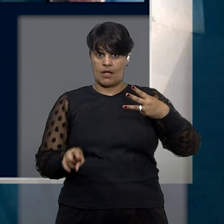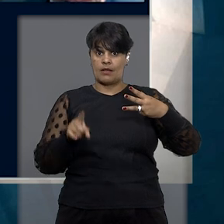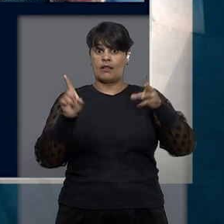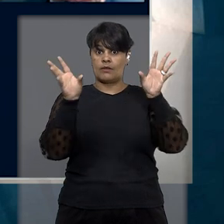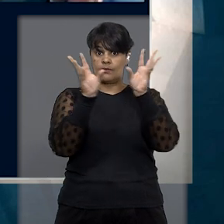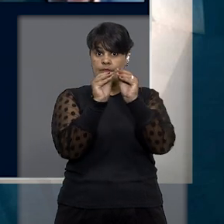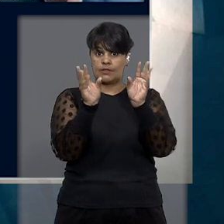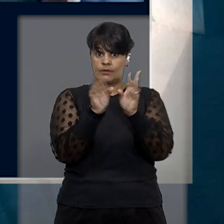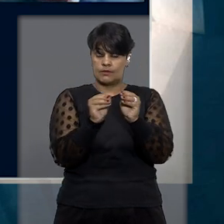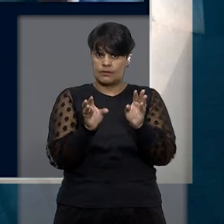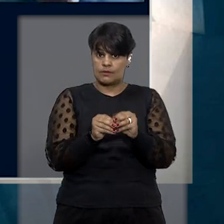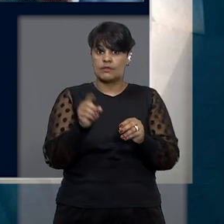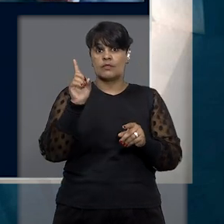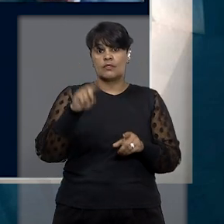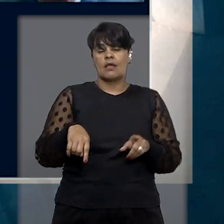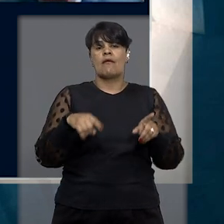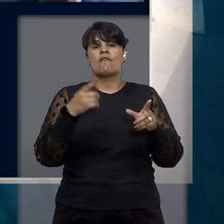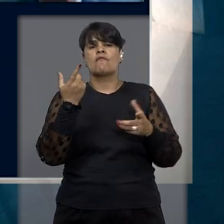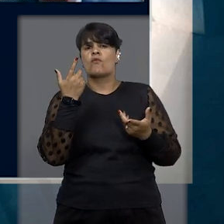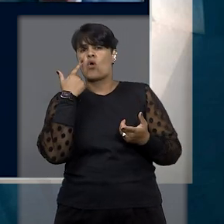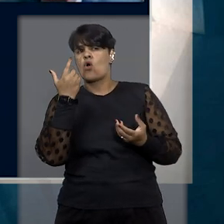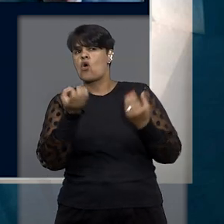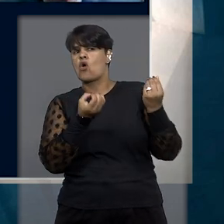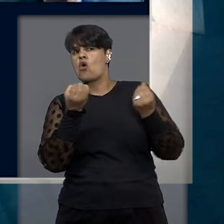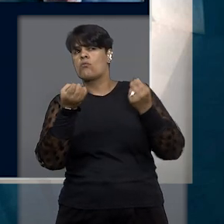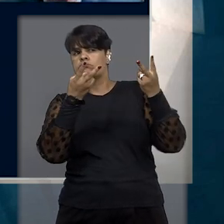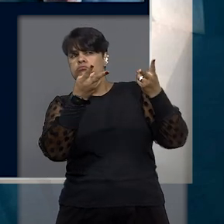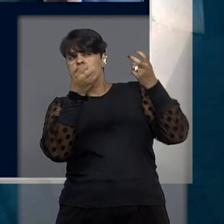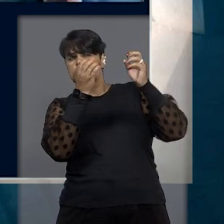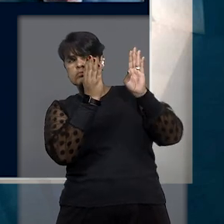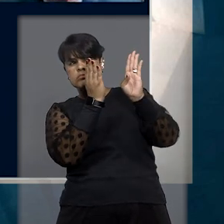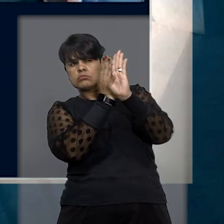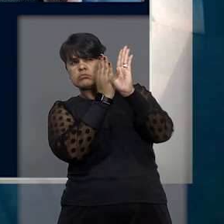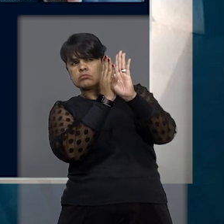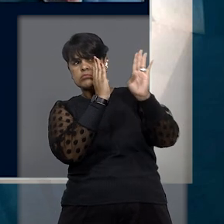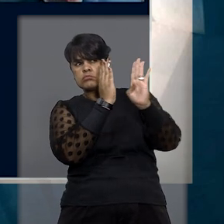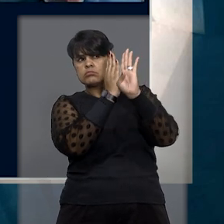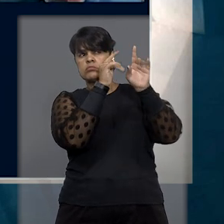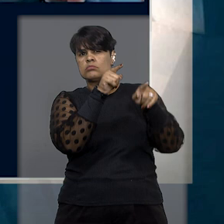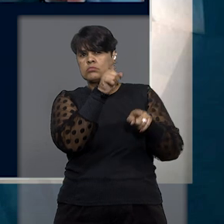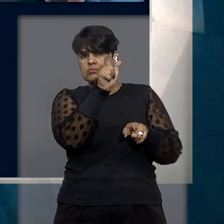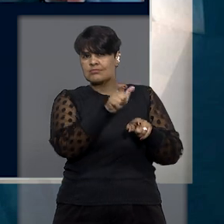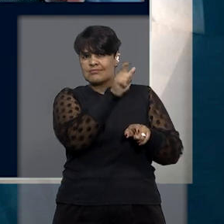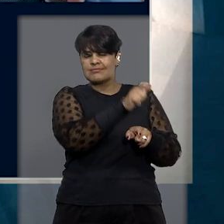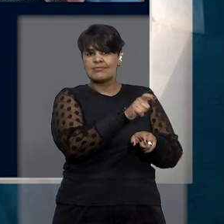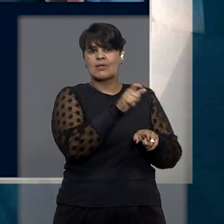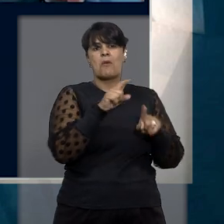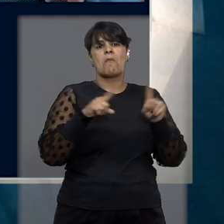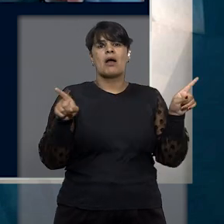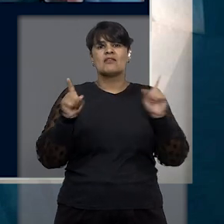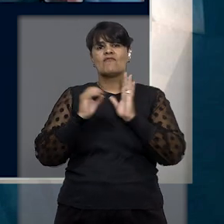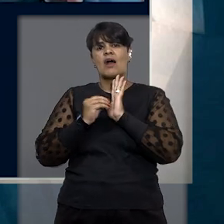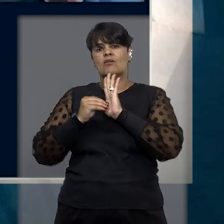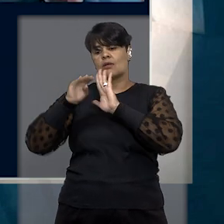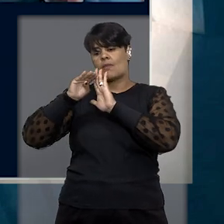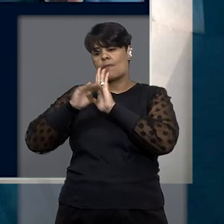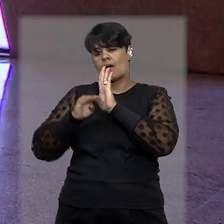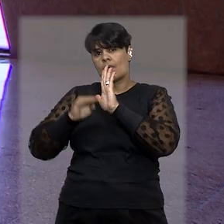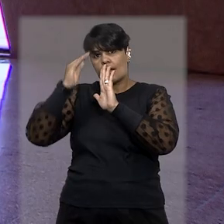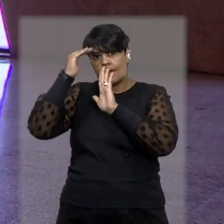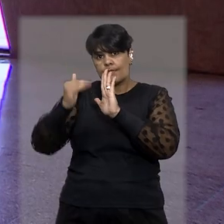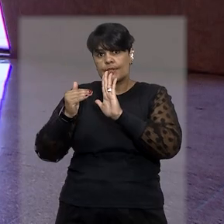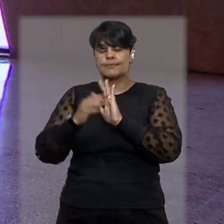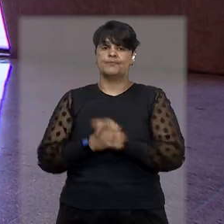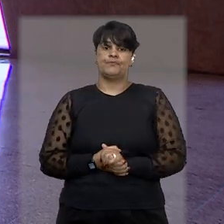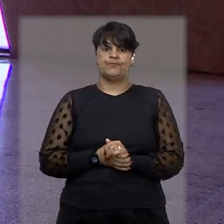problema da realização de reconhecimentos de suspeitos sem a observância dos procedimentos previstos pela legislação.